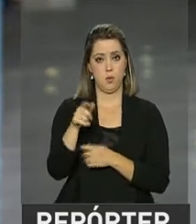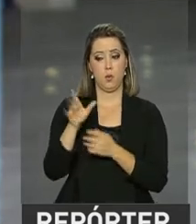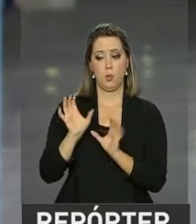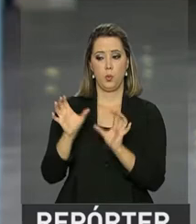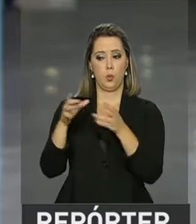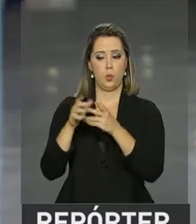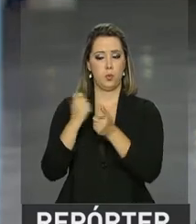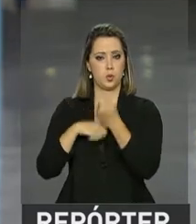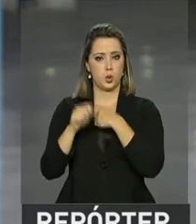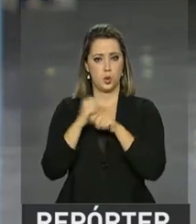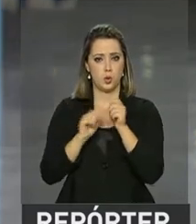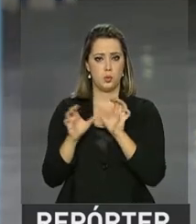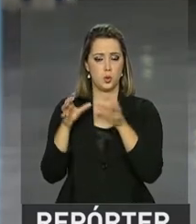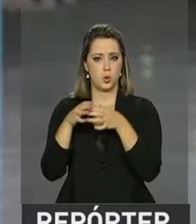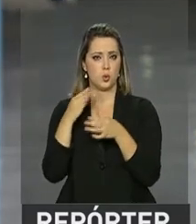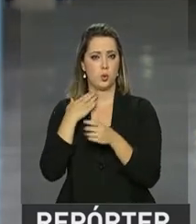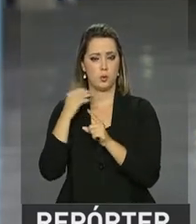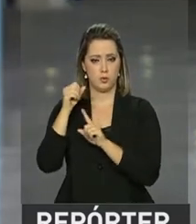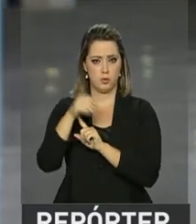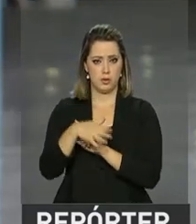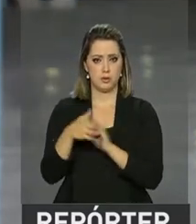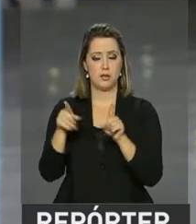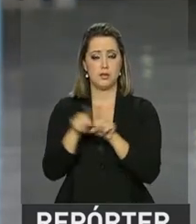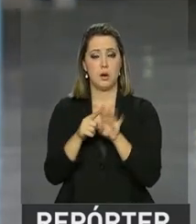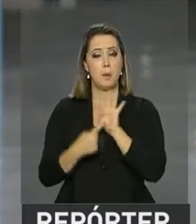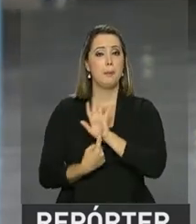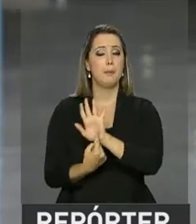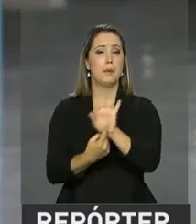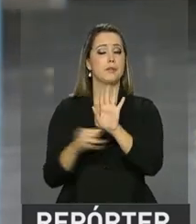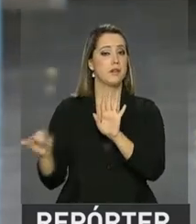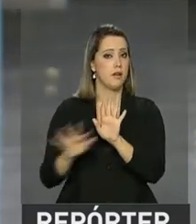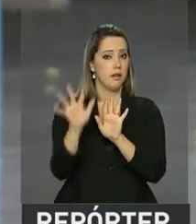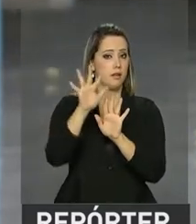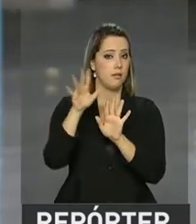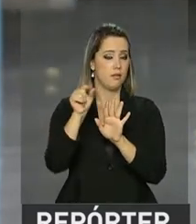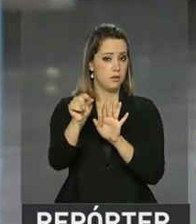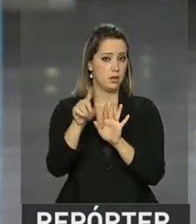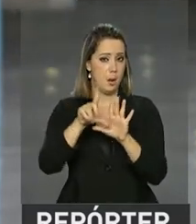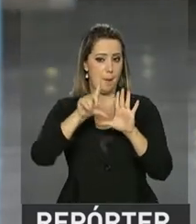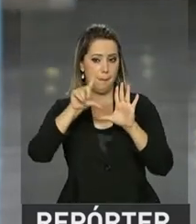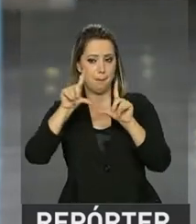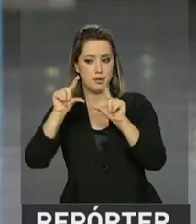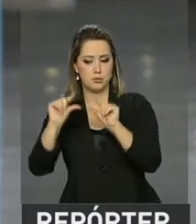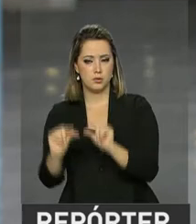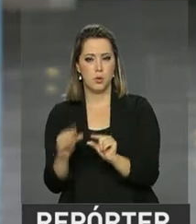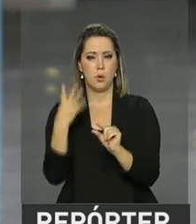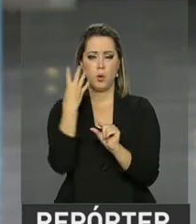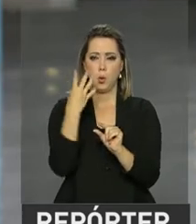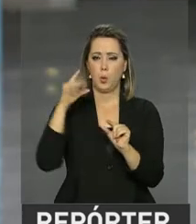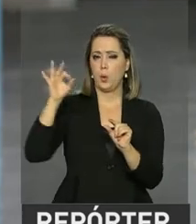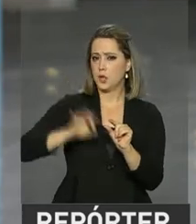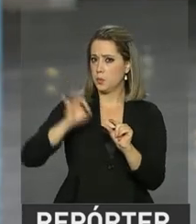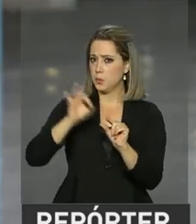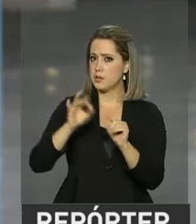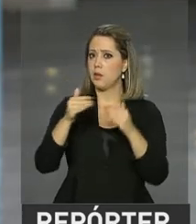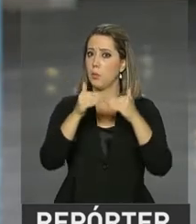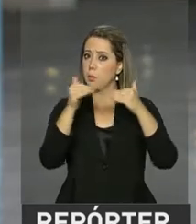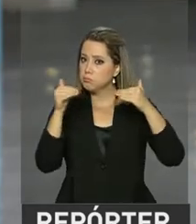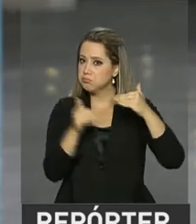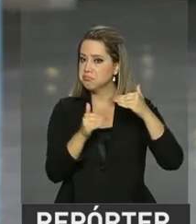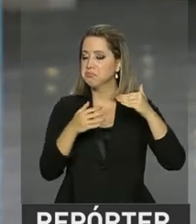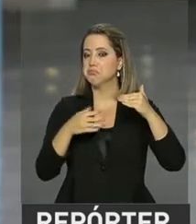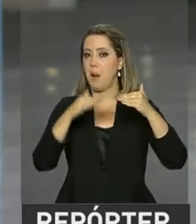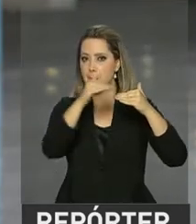ouvidos pelo Banco Central, o mercado financeiro, apontam uma inflação abaixo dos 4% para